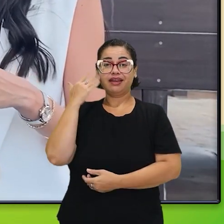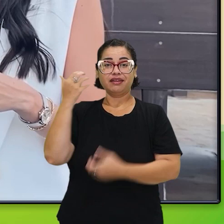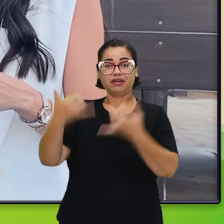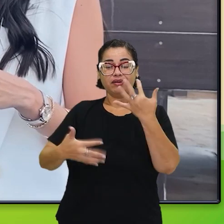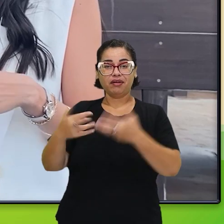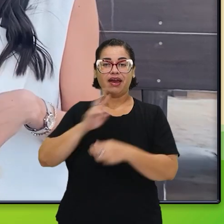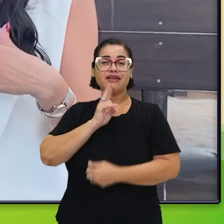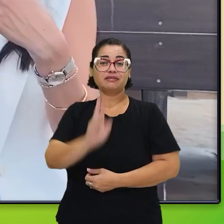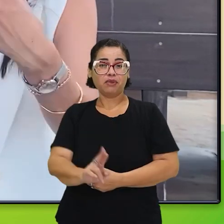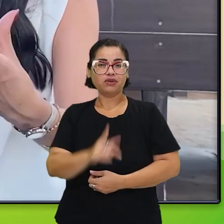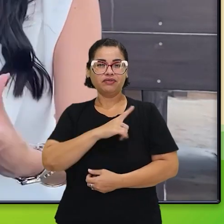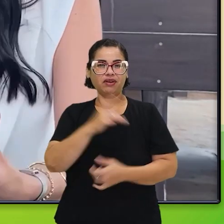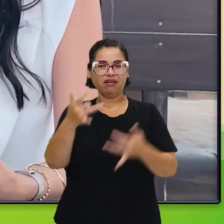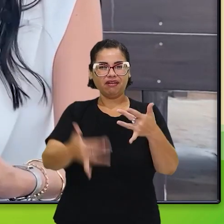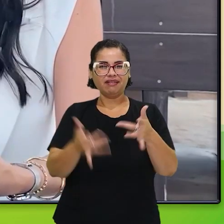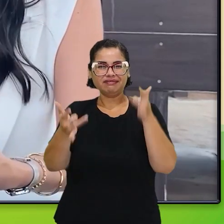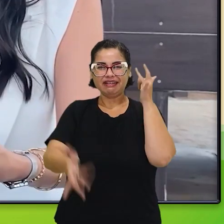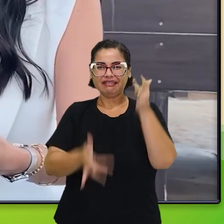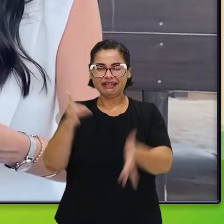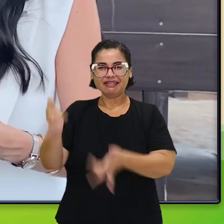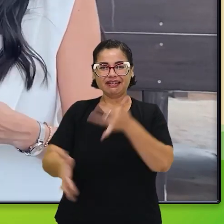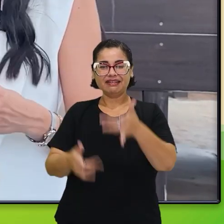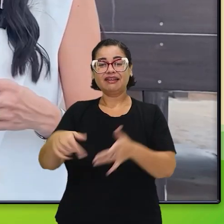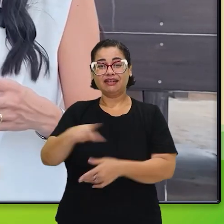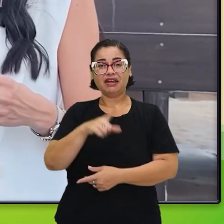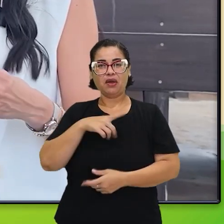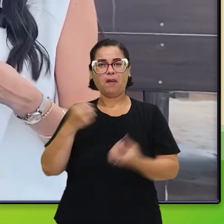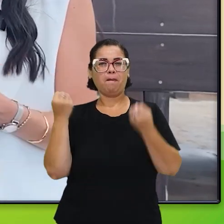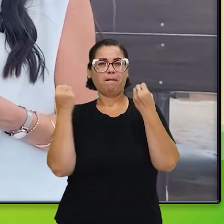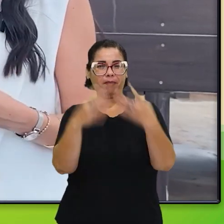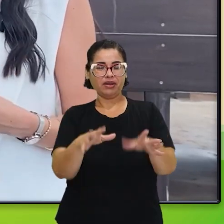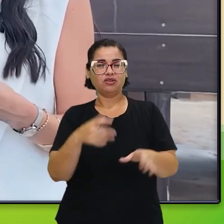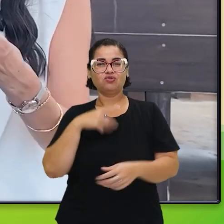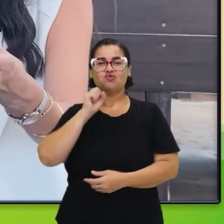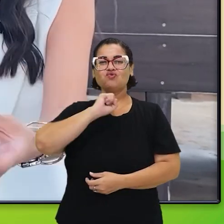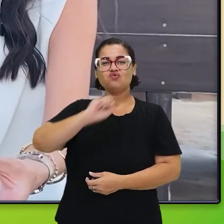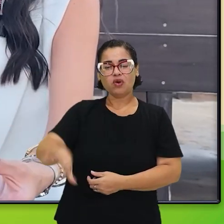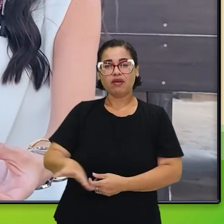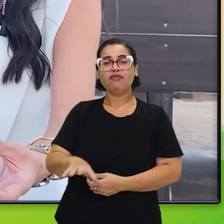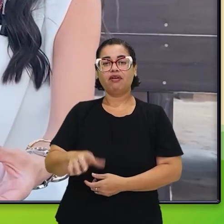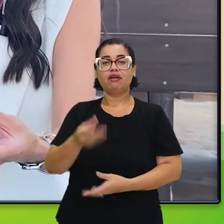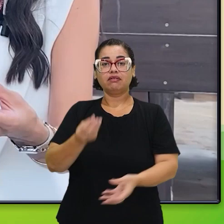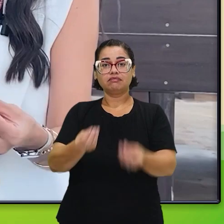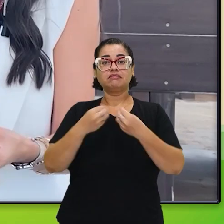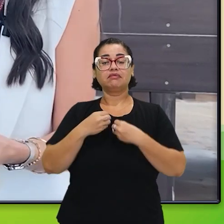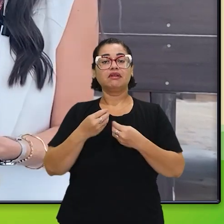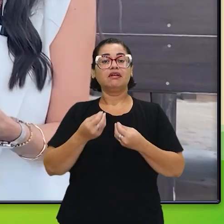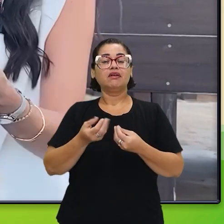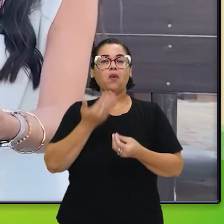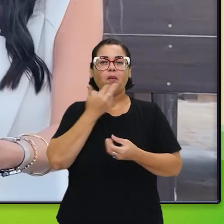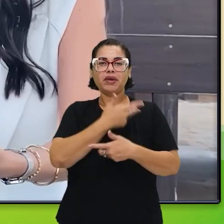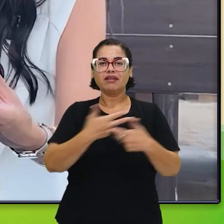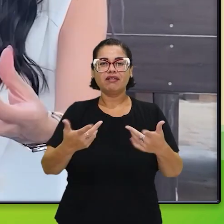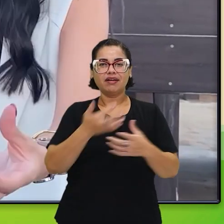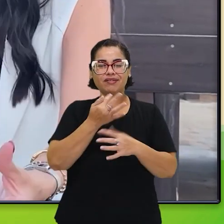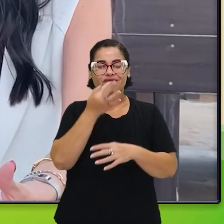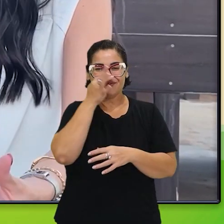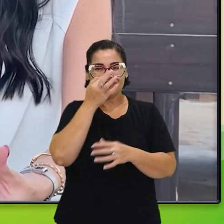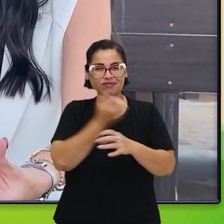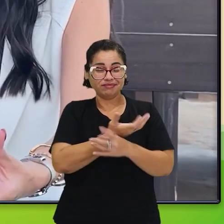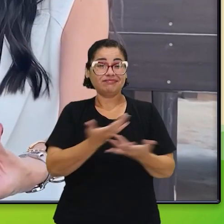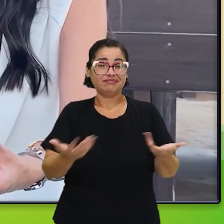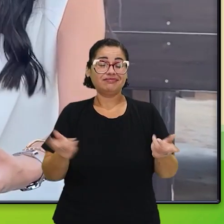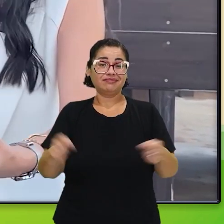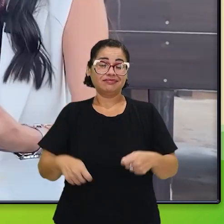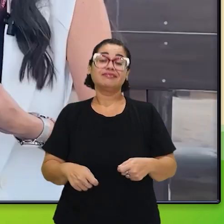E aí, a gente devolve o fruto pra eles, pra eles entenderem. Nossa, aquele resíduo que eu mandei, que eu joguei ali